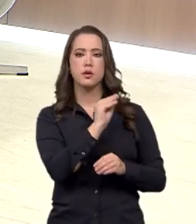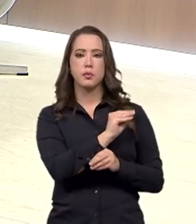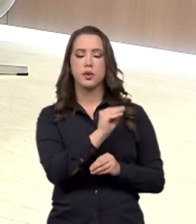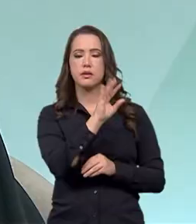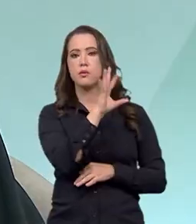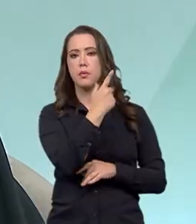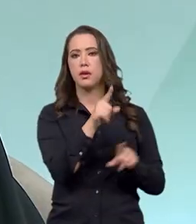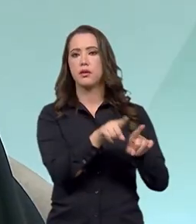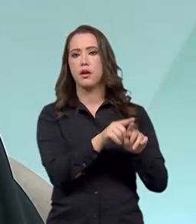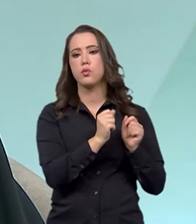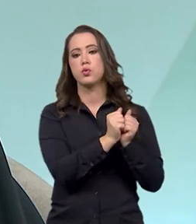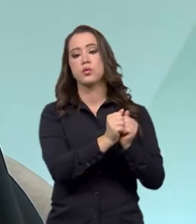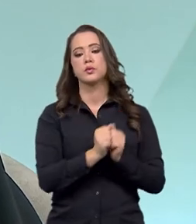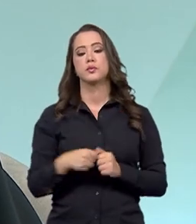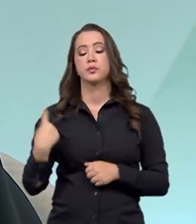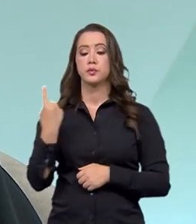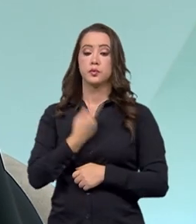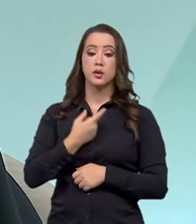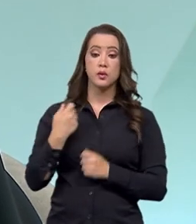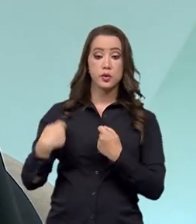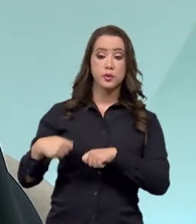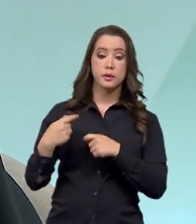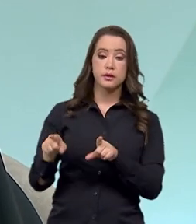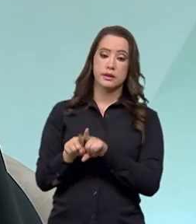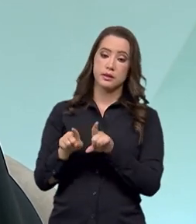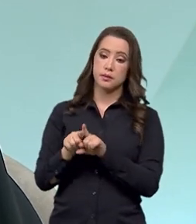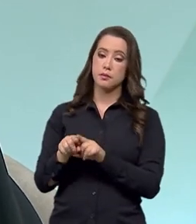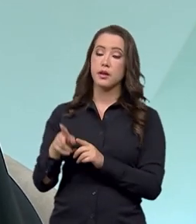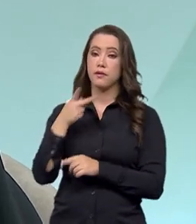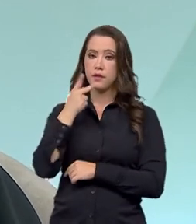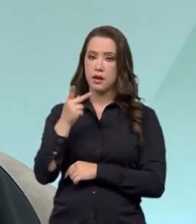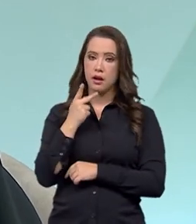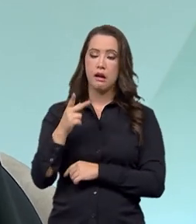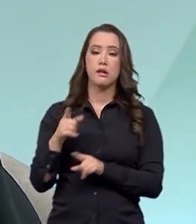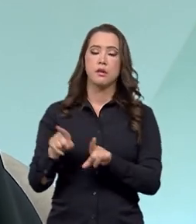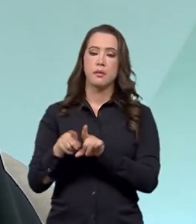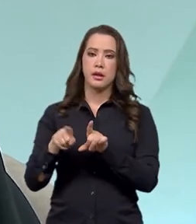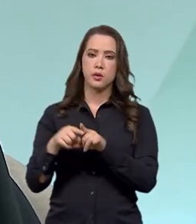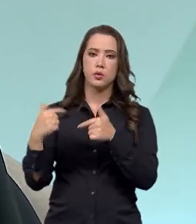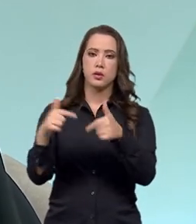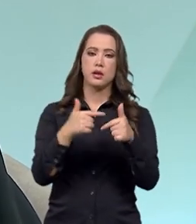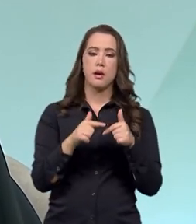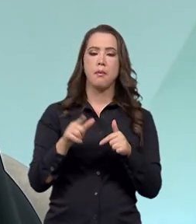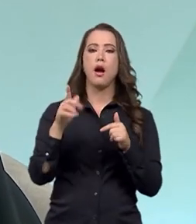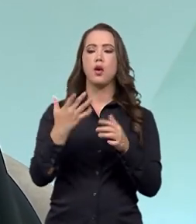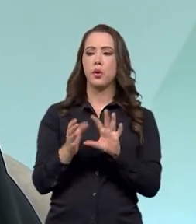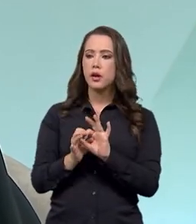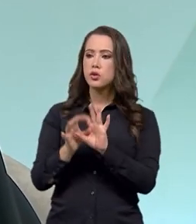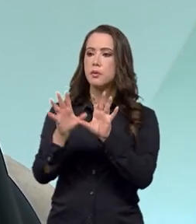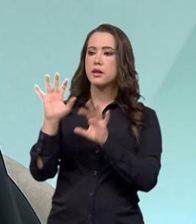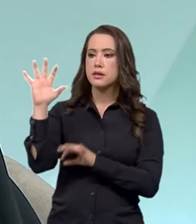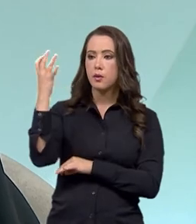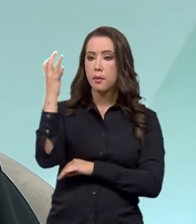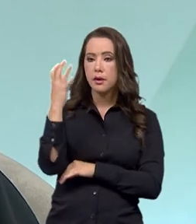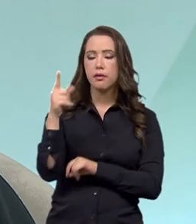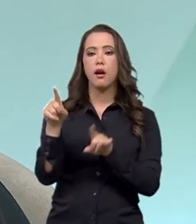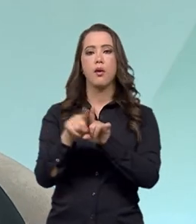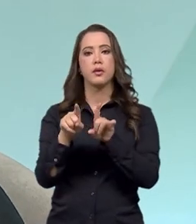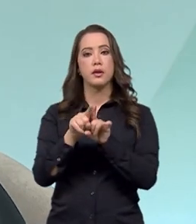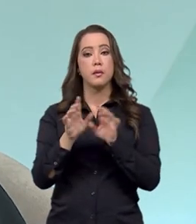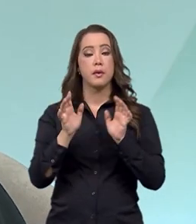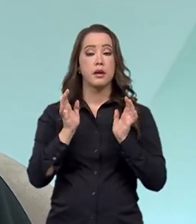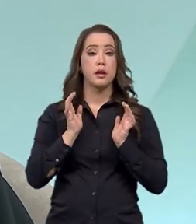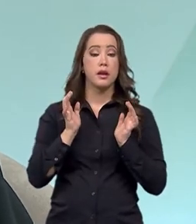no IFAM. Exatamente. A gente precisa falar cada vez mais do trabalho que o IFAM faz, não só na parte do licenciamento ambiental, também como no